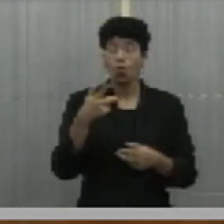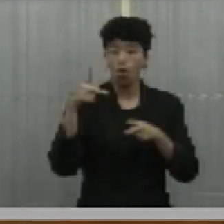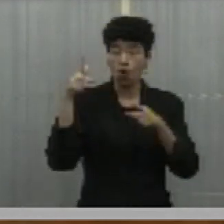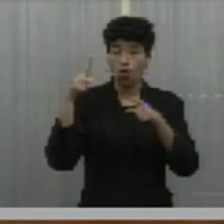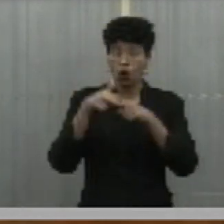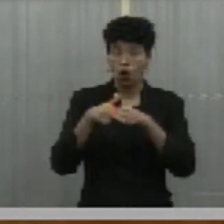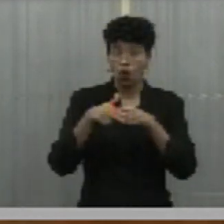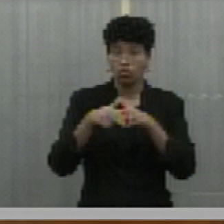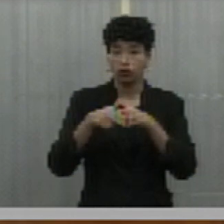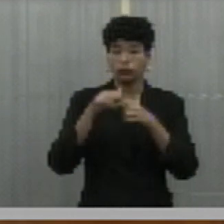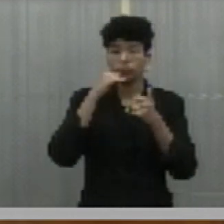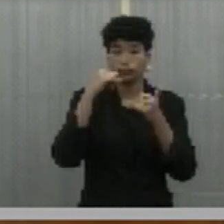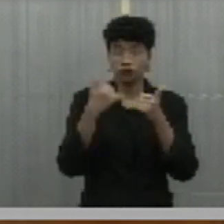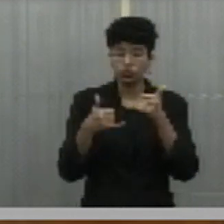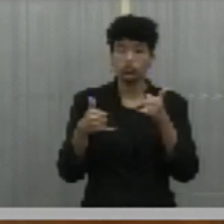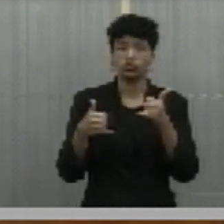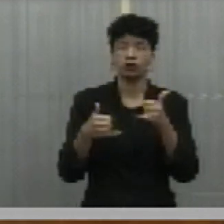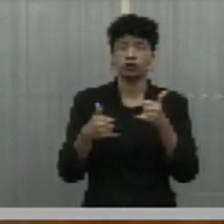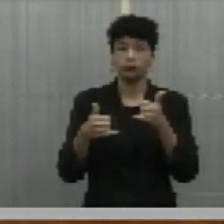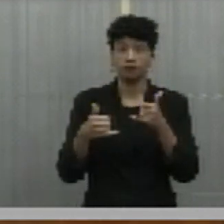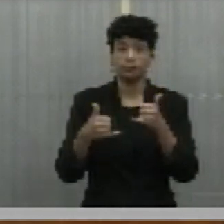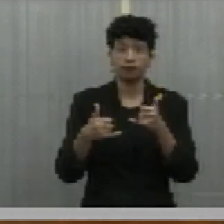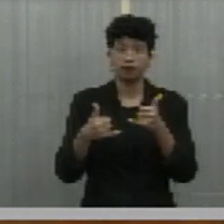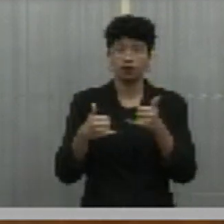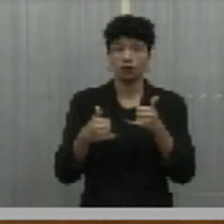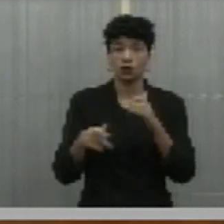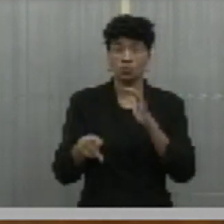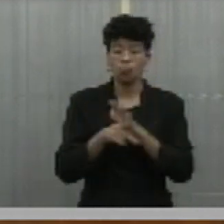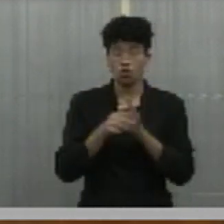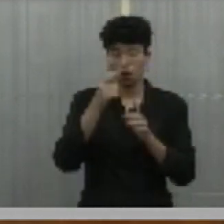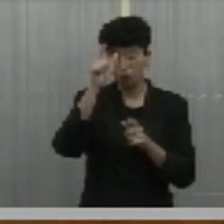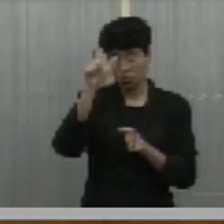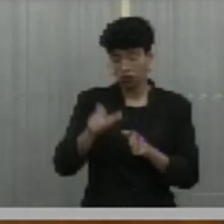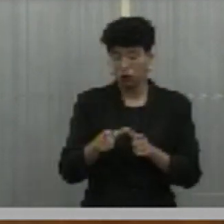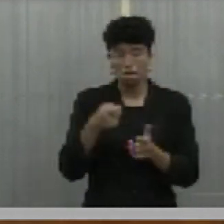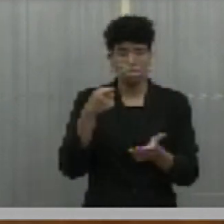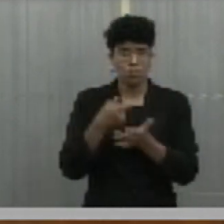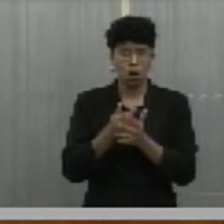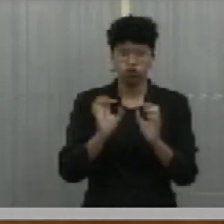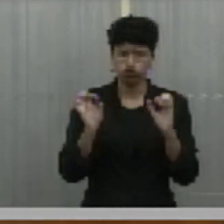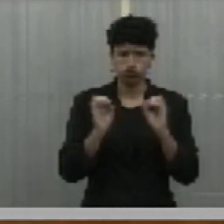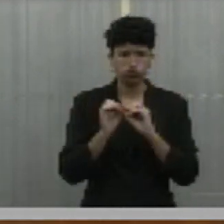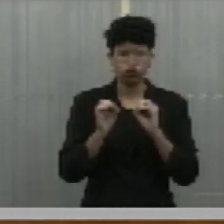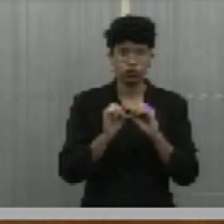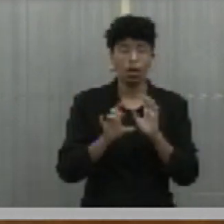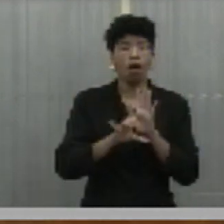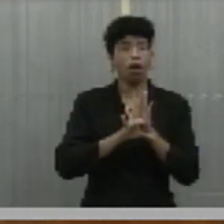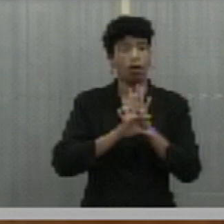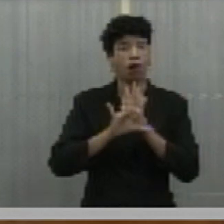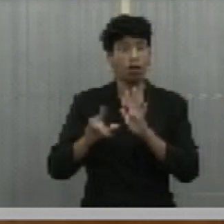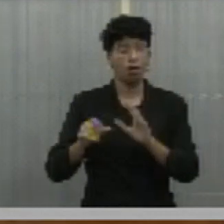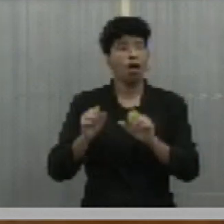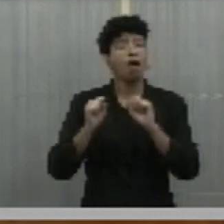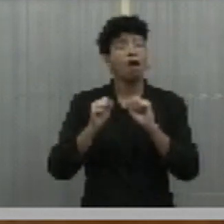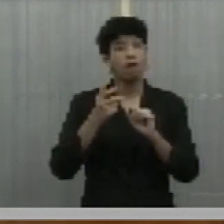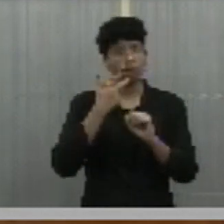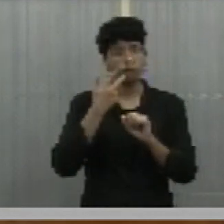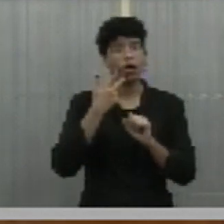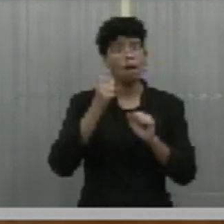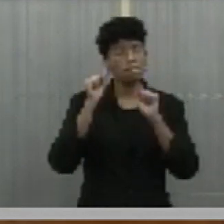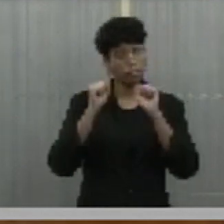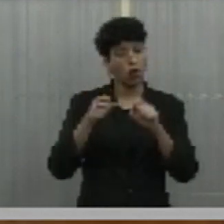energia de um cidadão e, naturalmente, porque aquele cidadão não pagou e a lei permite que eles possam cortar,